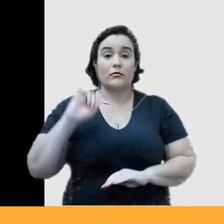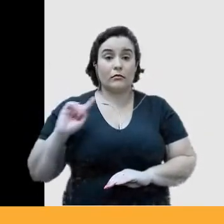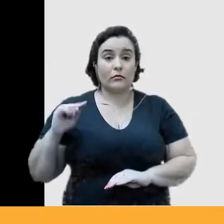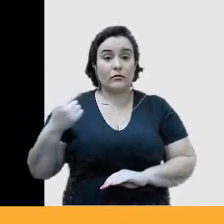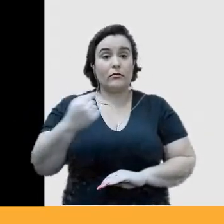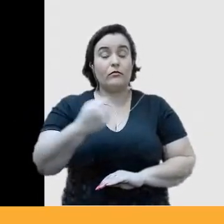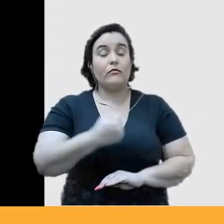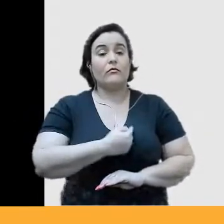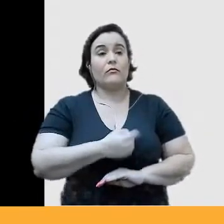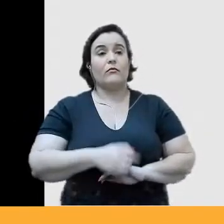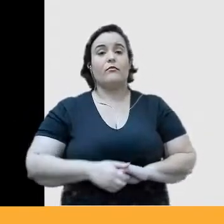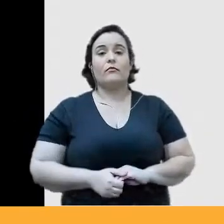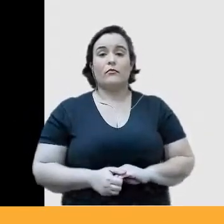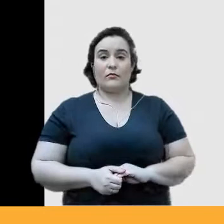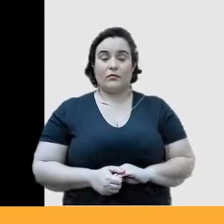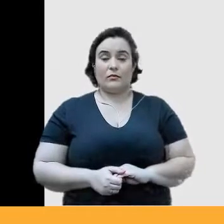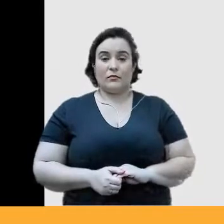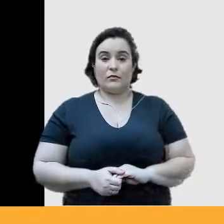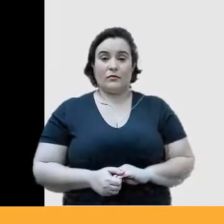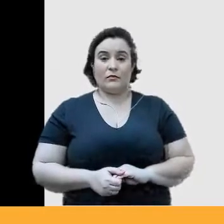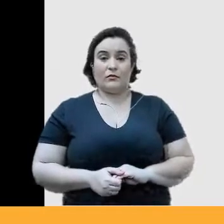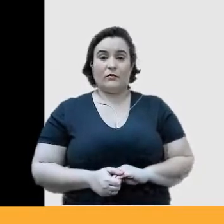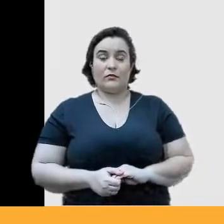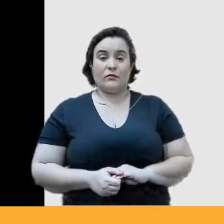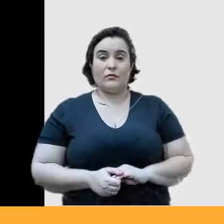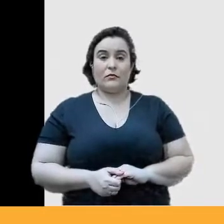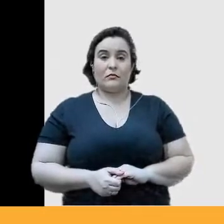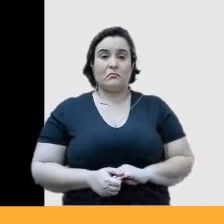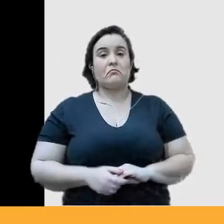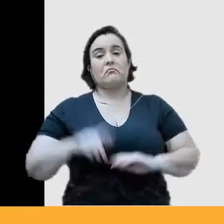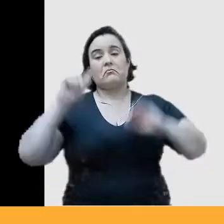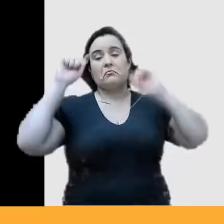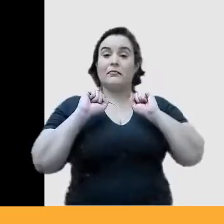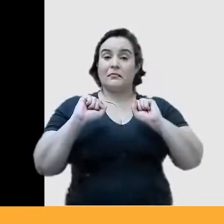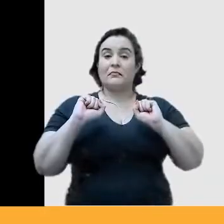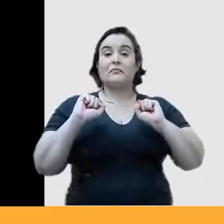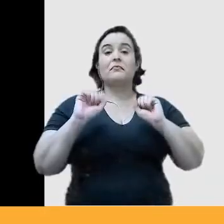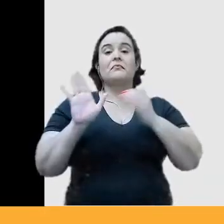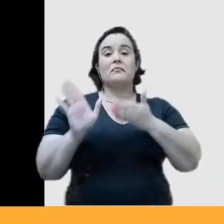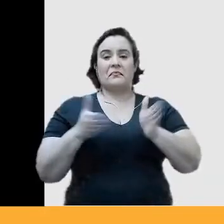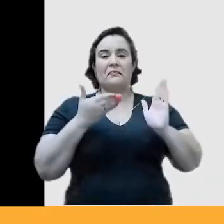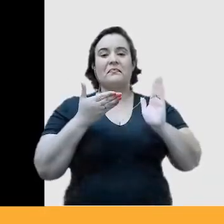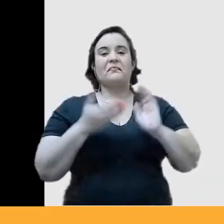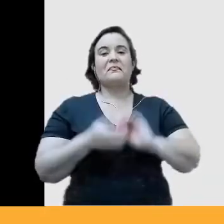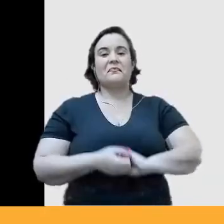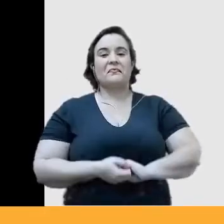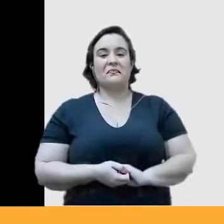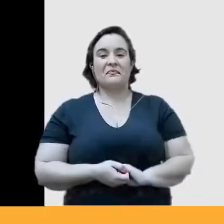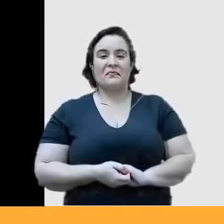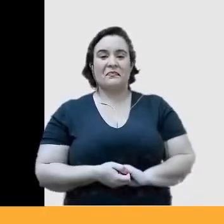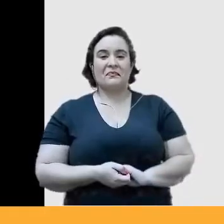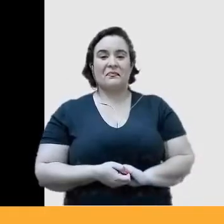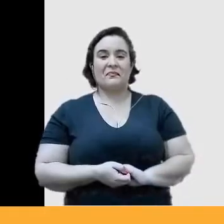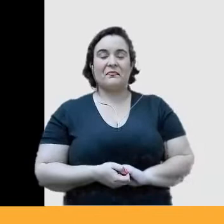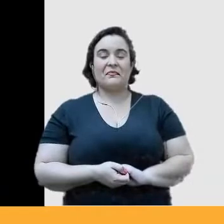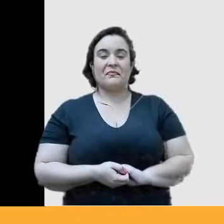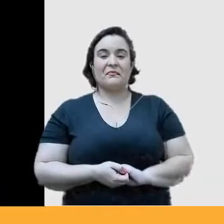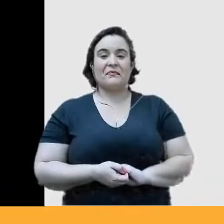que a negrada conhece, está certo? Essa imagem 3,